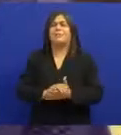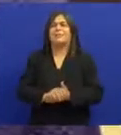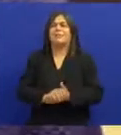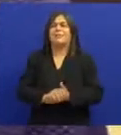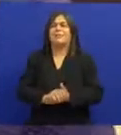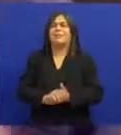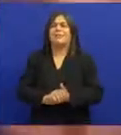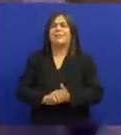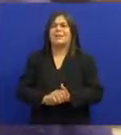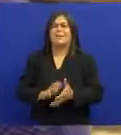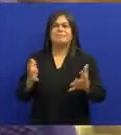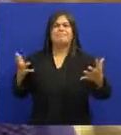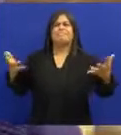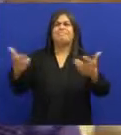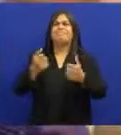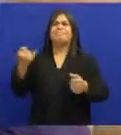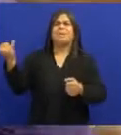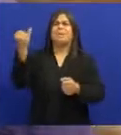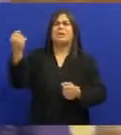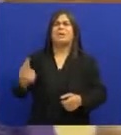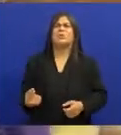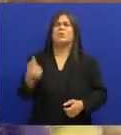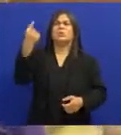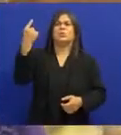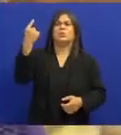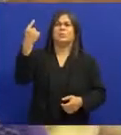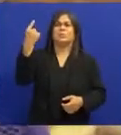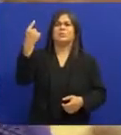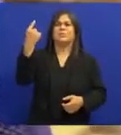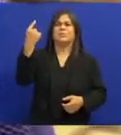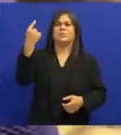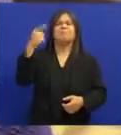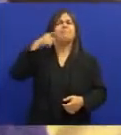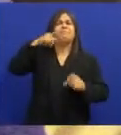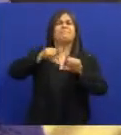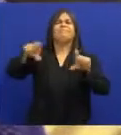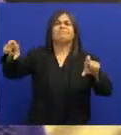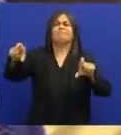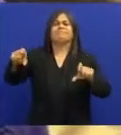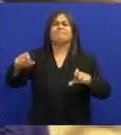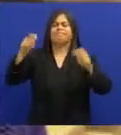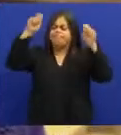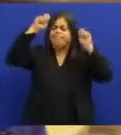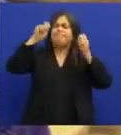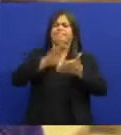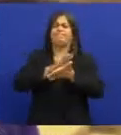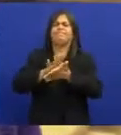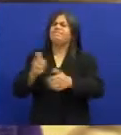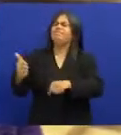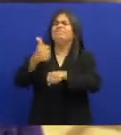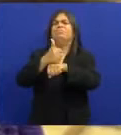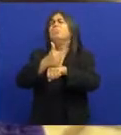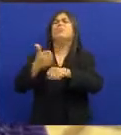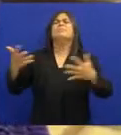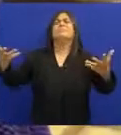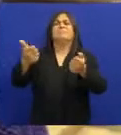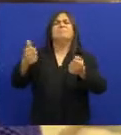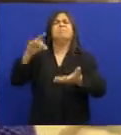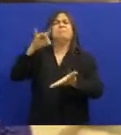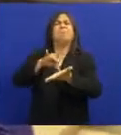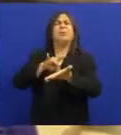Nunca haverá um artista mais importante No estado da Paraíba Do que Jackson do Pandeiro